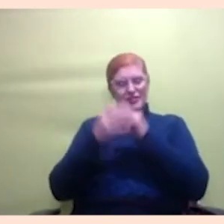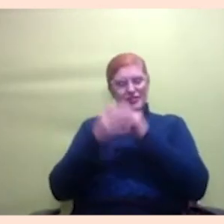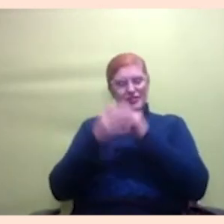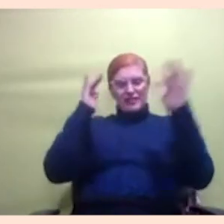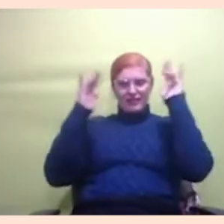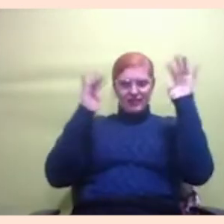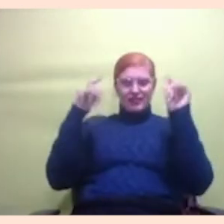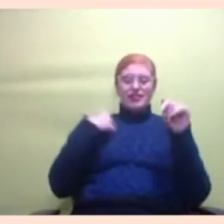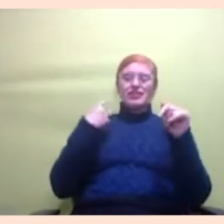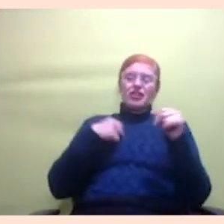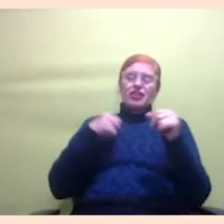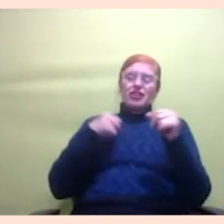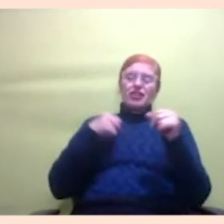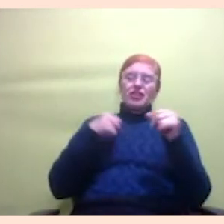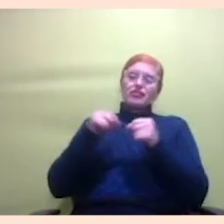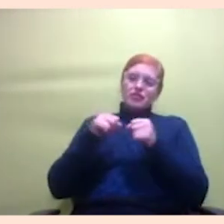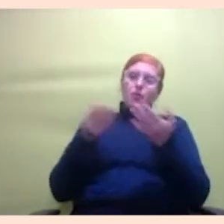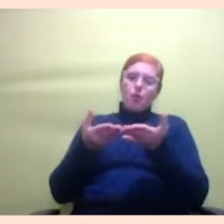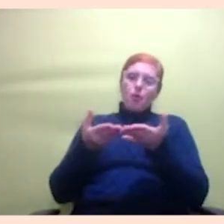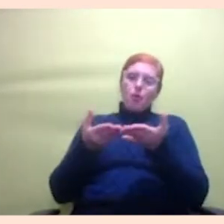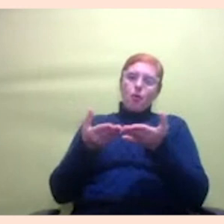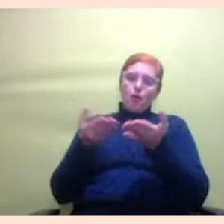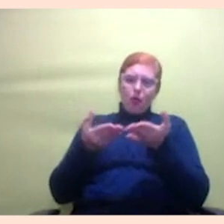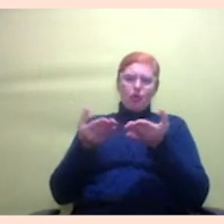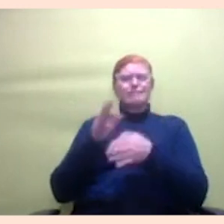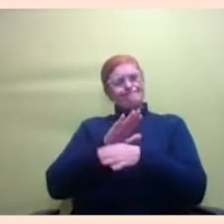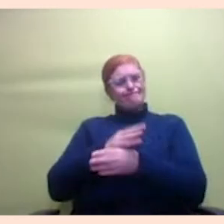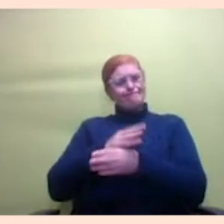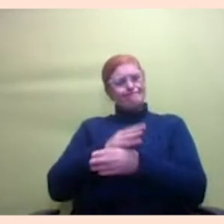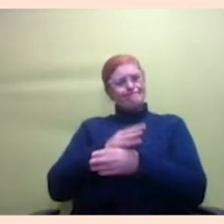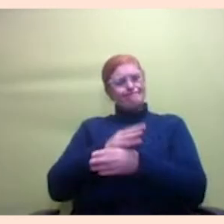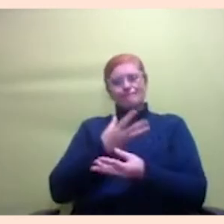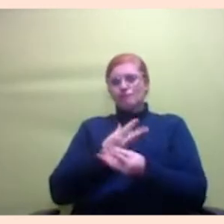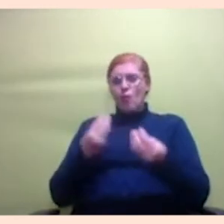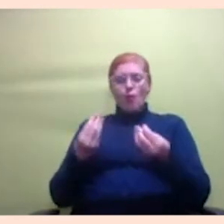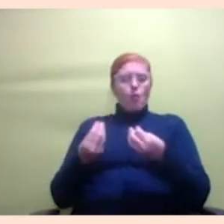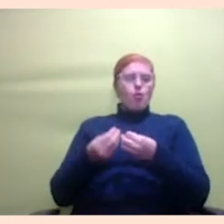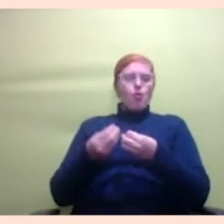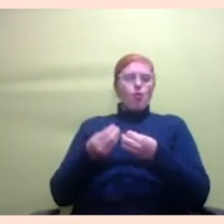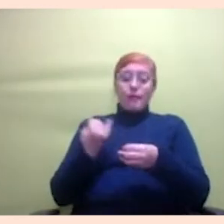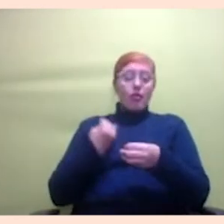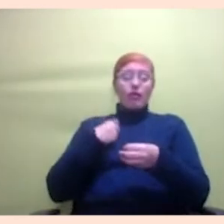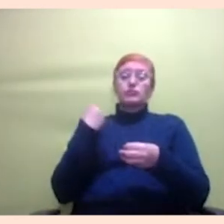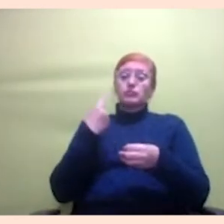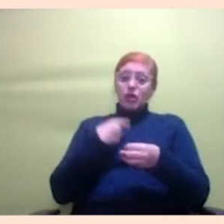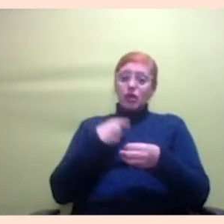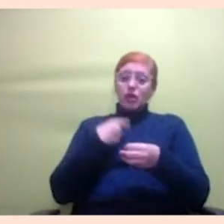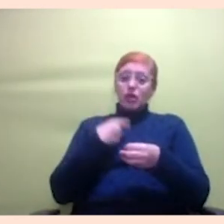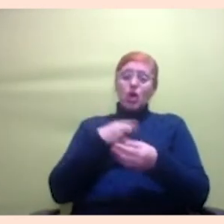que vocês contribuíram muito vão ser muito importantes para a gente seguir a nossa luta seguir o trabalho